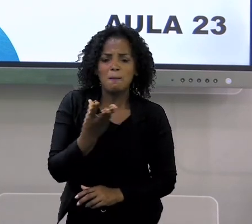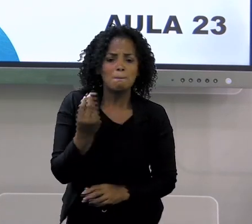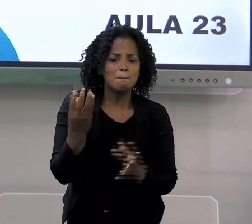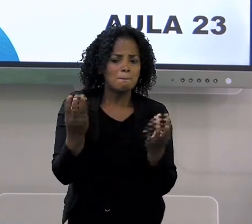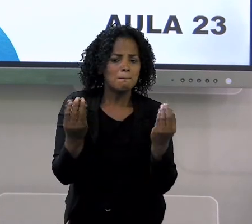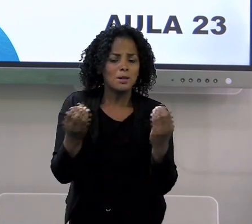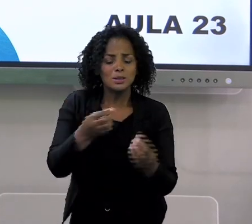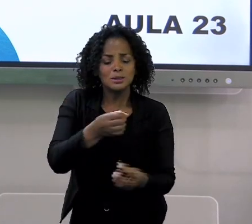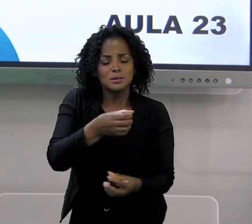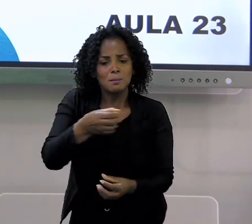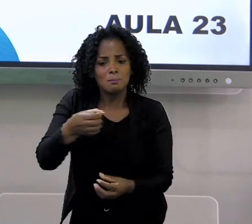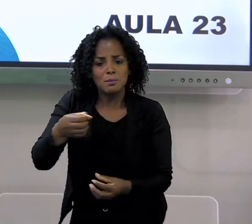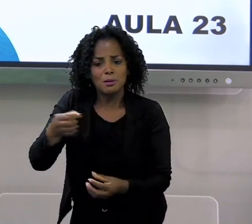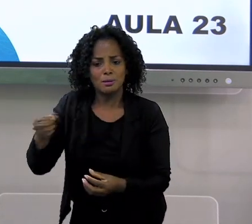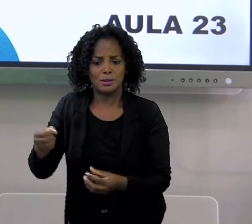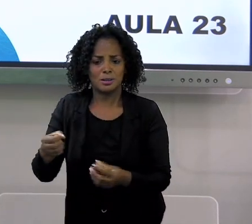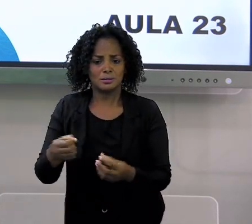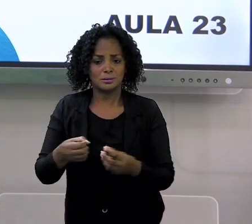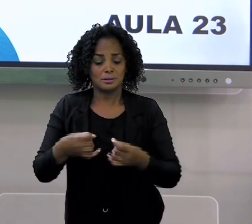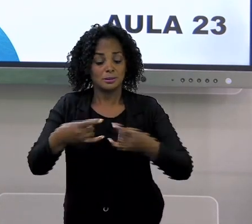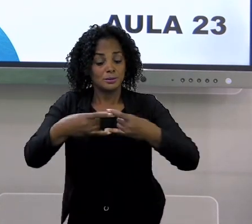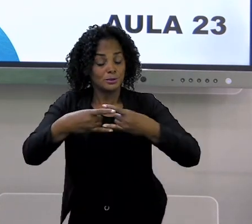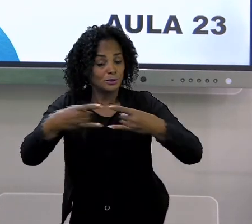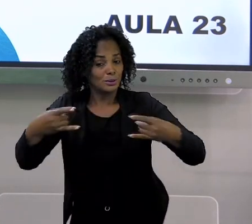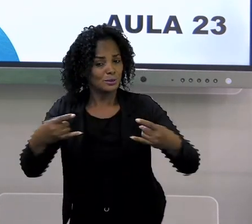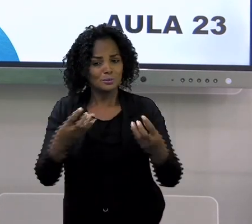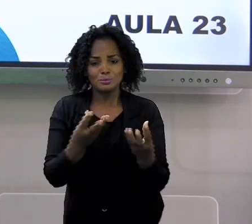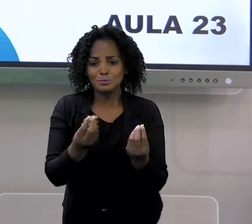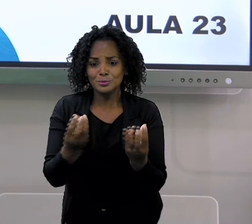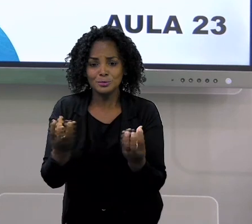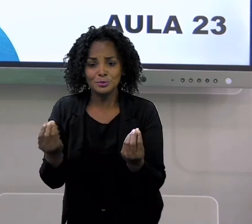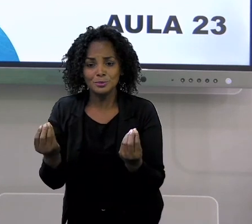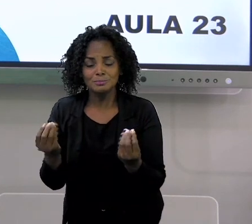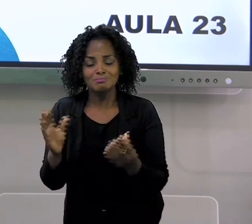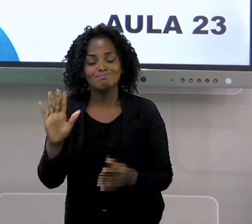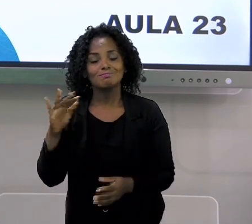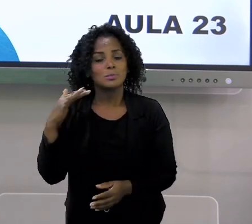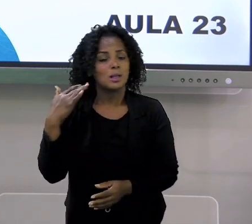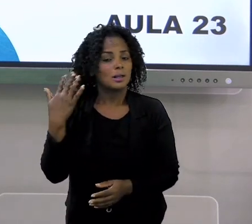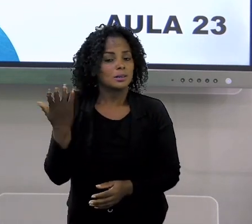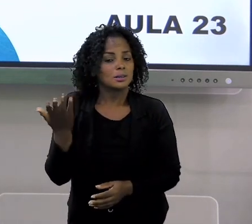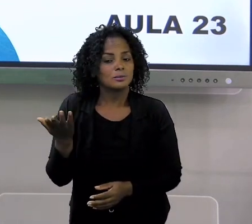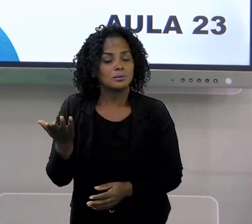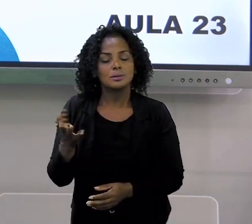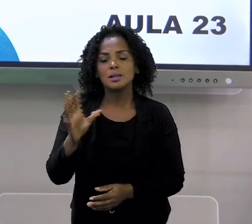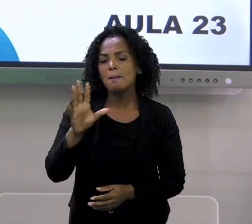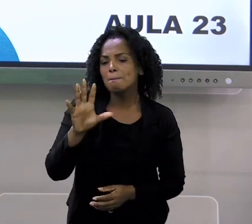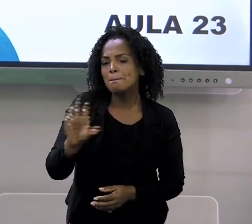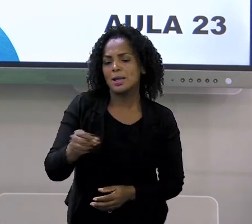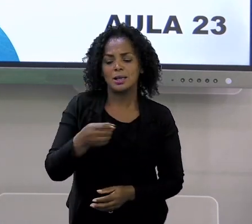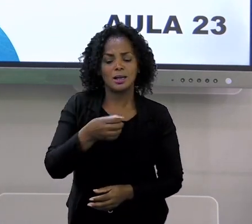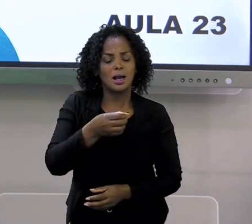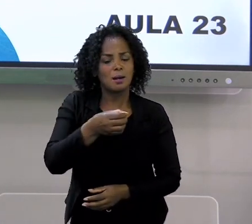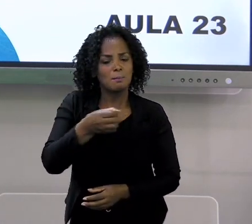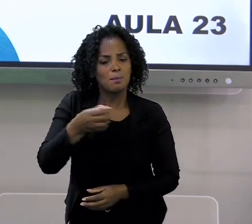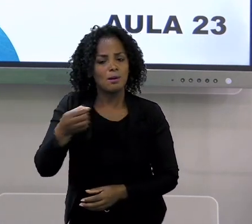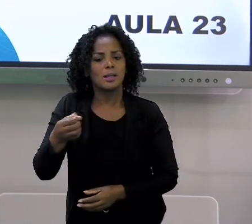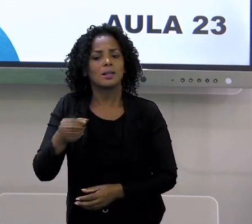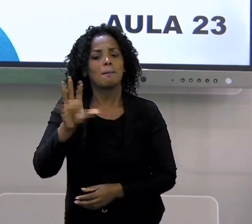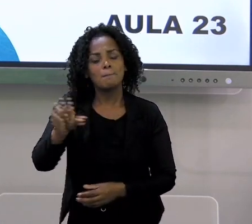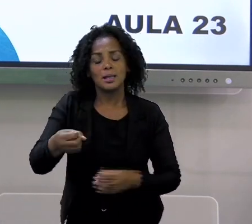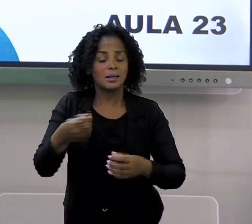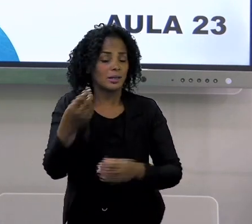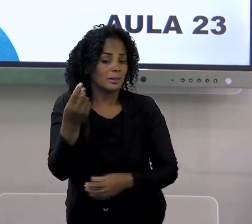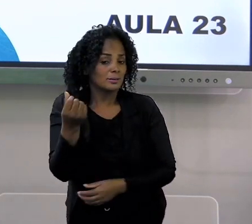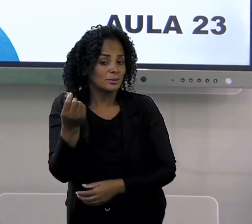Esse De cédulas? Pois é. E às vezes a gente pega nessas moedas, nessas cédulas